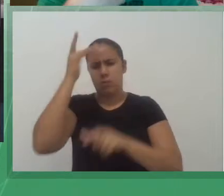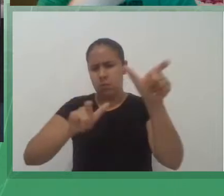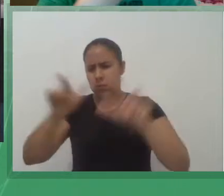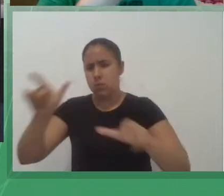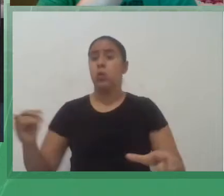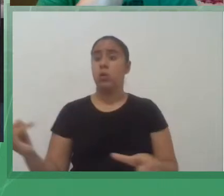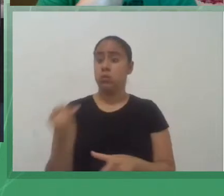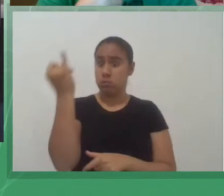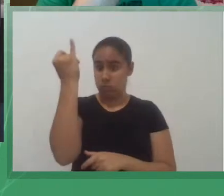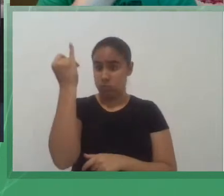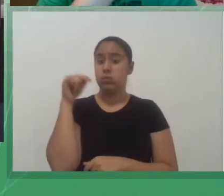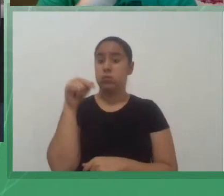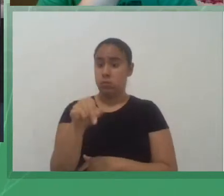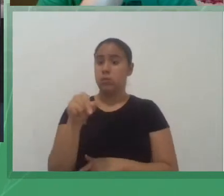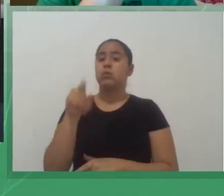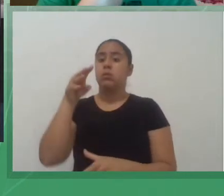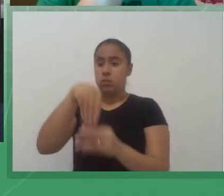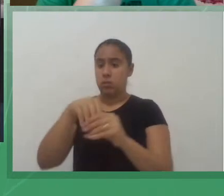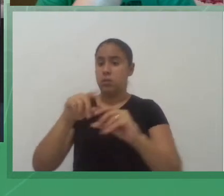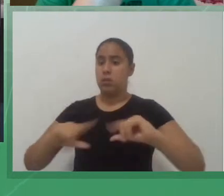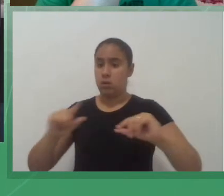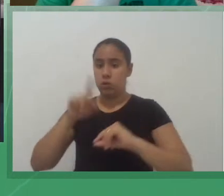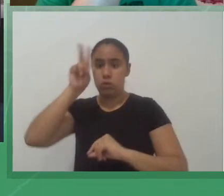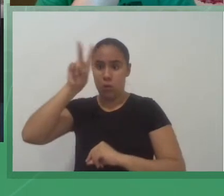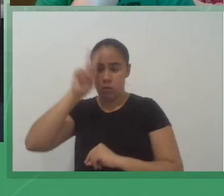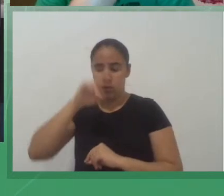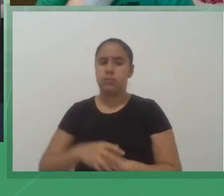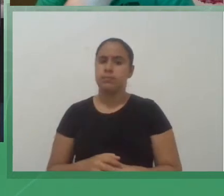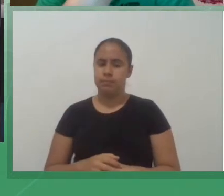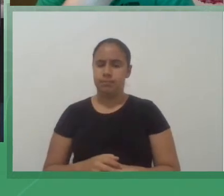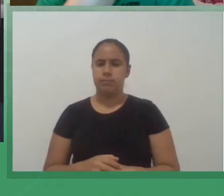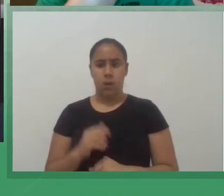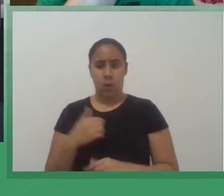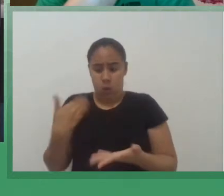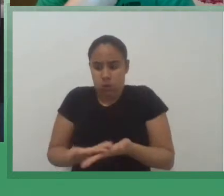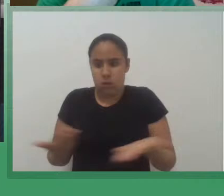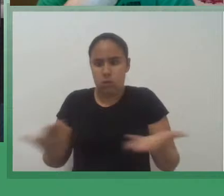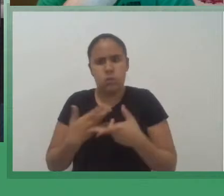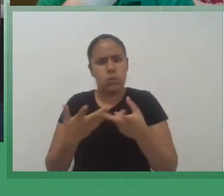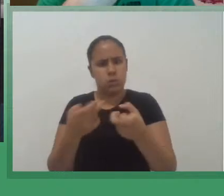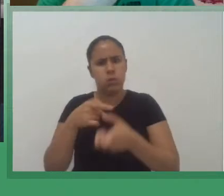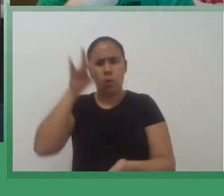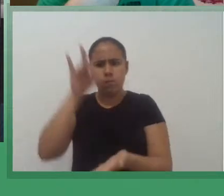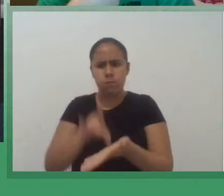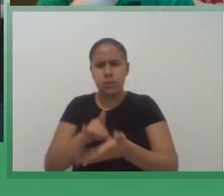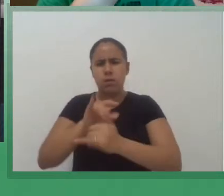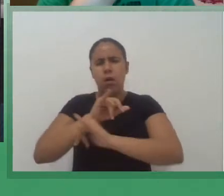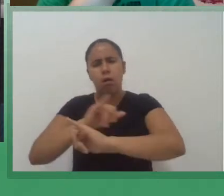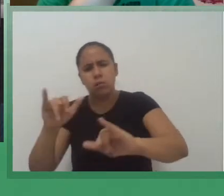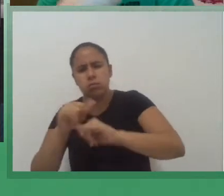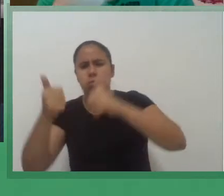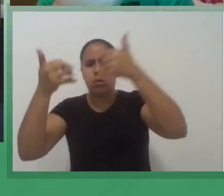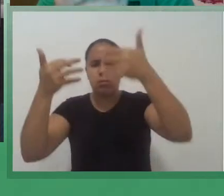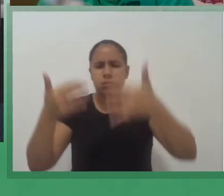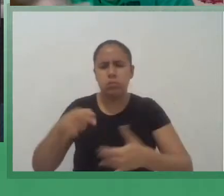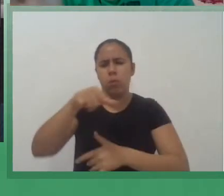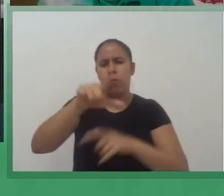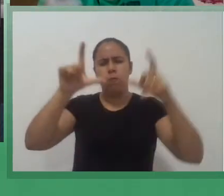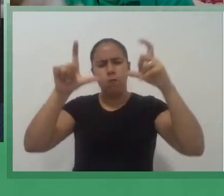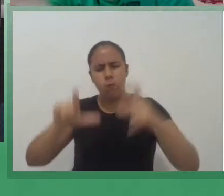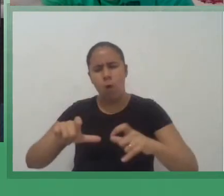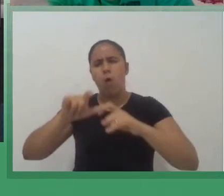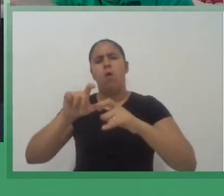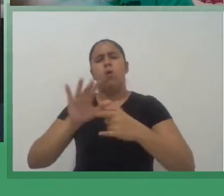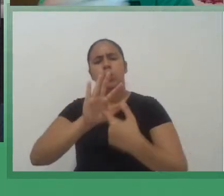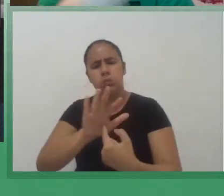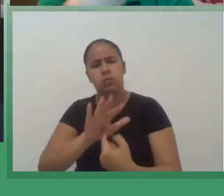até então deu para perceber que é muito forte esse discurso oficial então esses sujeitos importantes tá entre aspas então